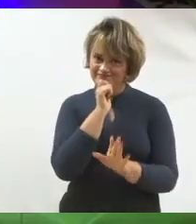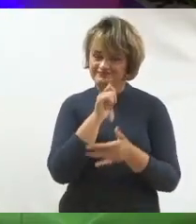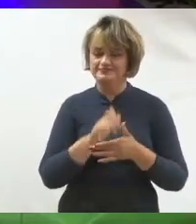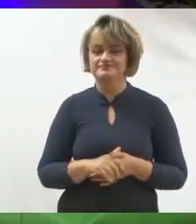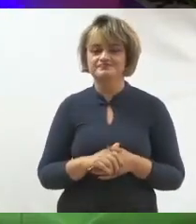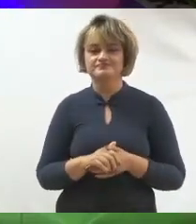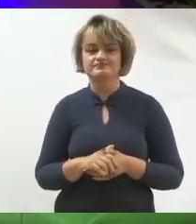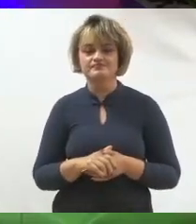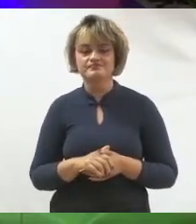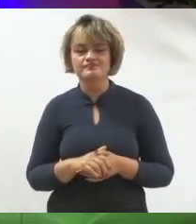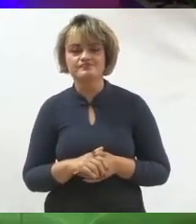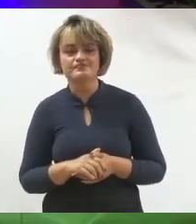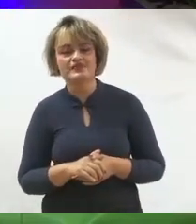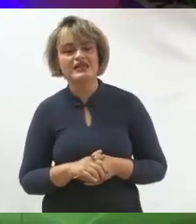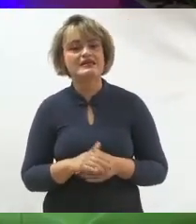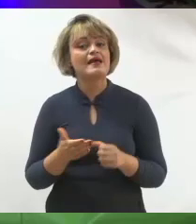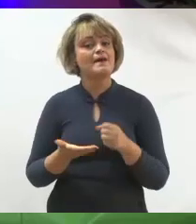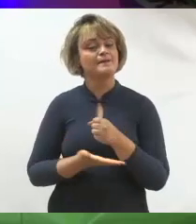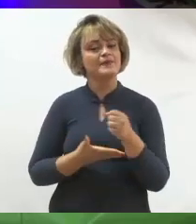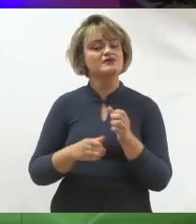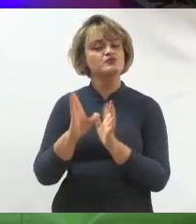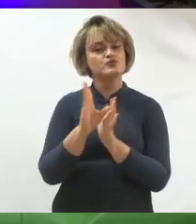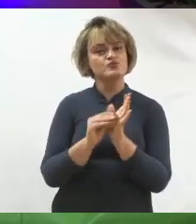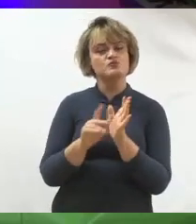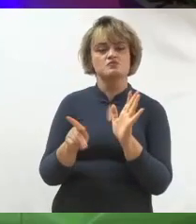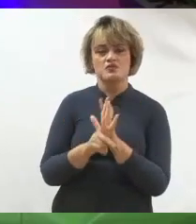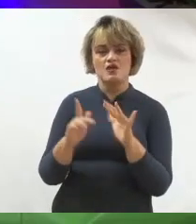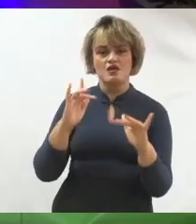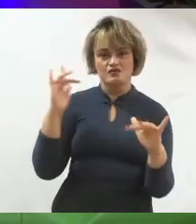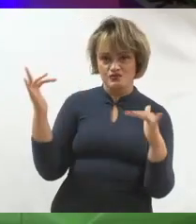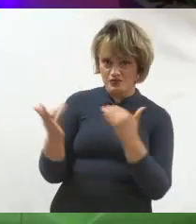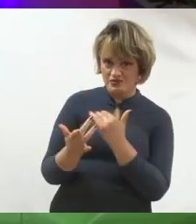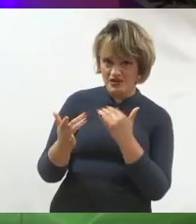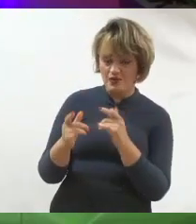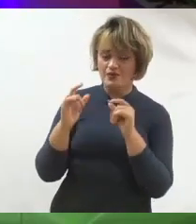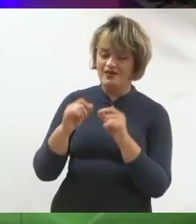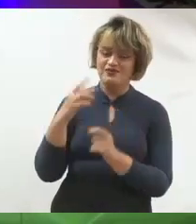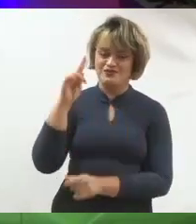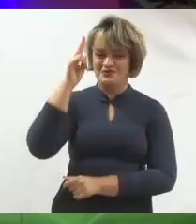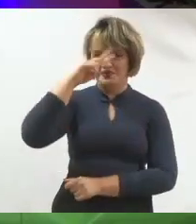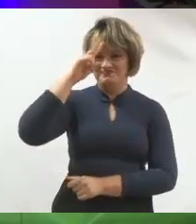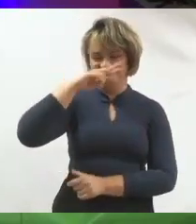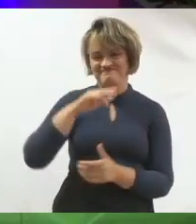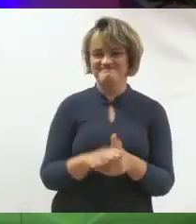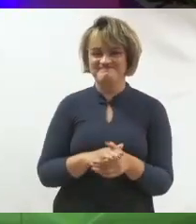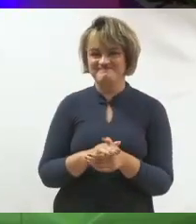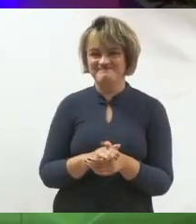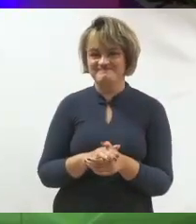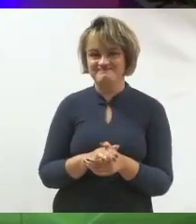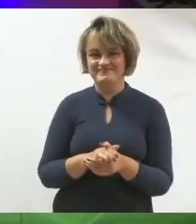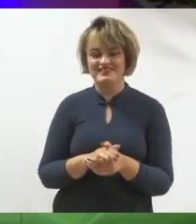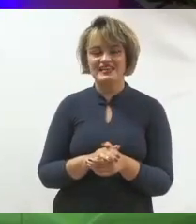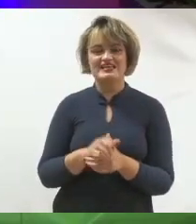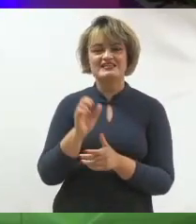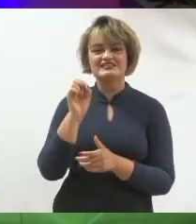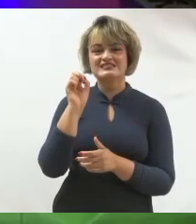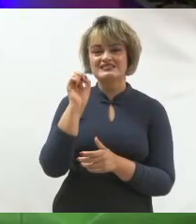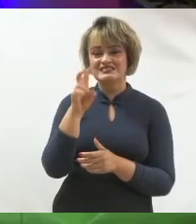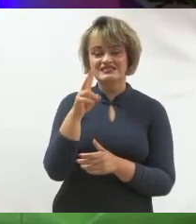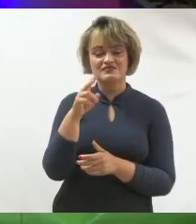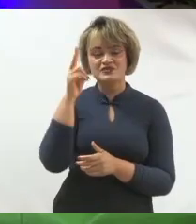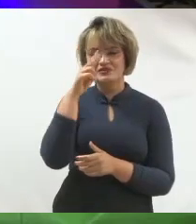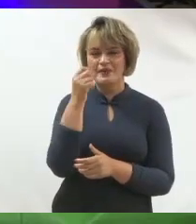E a base do seu conteúdo para redes sociais é a sua história. Então, se você tem pouca memória da sua